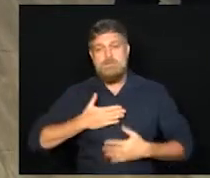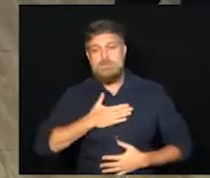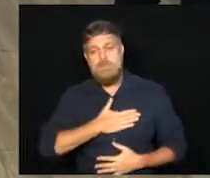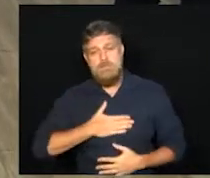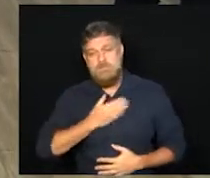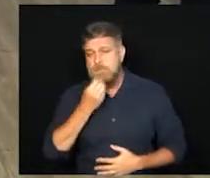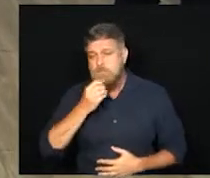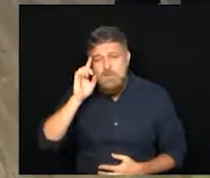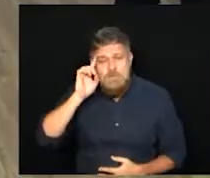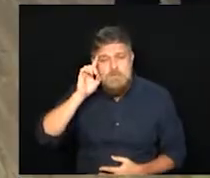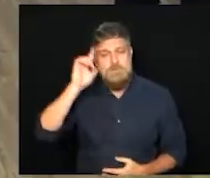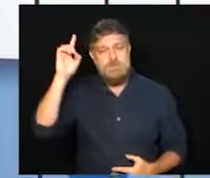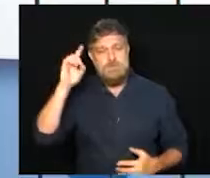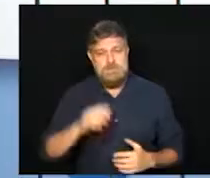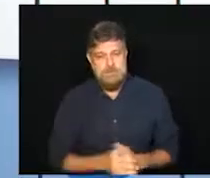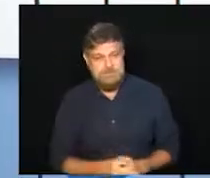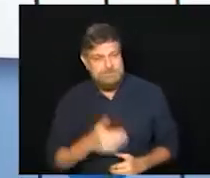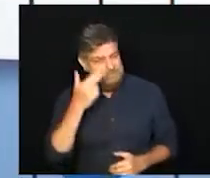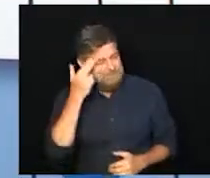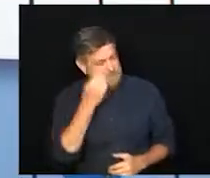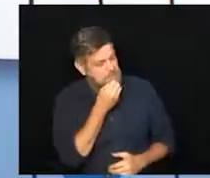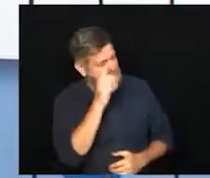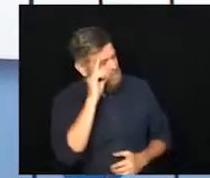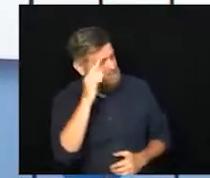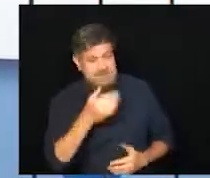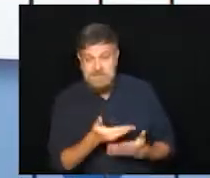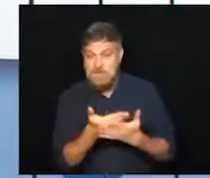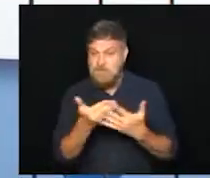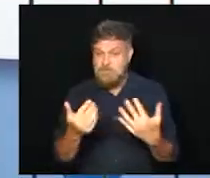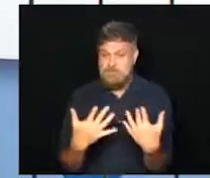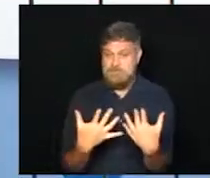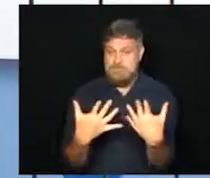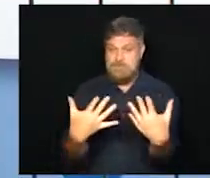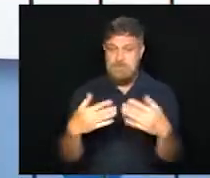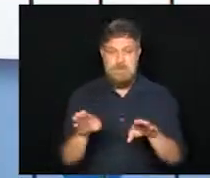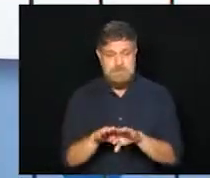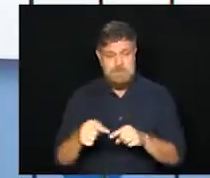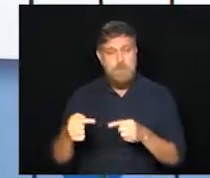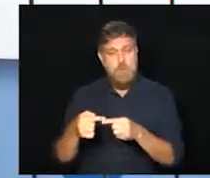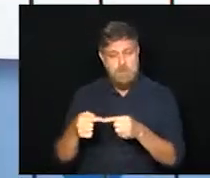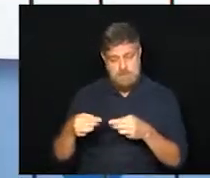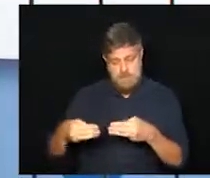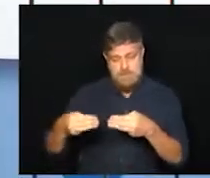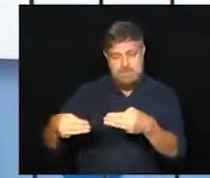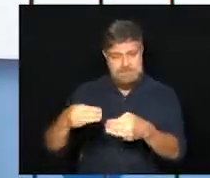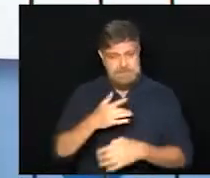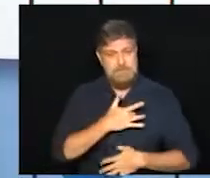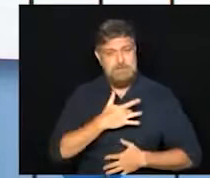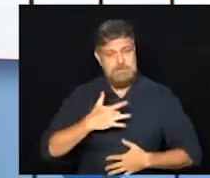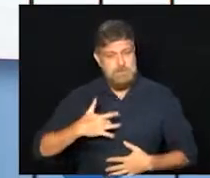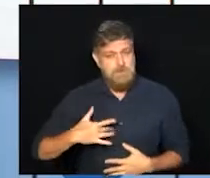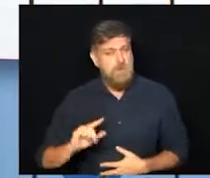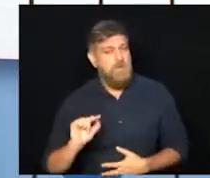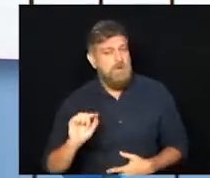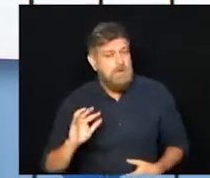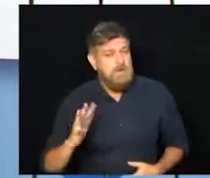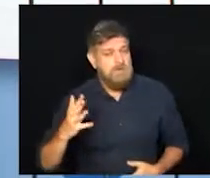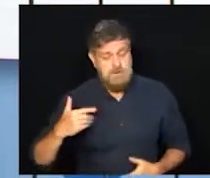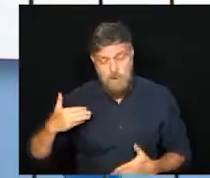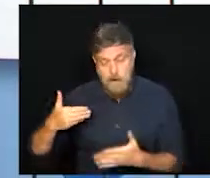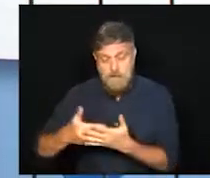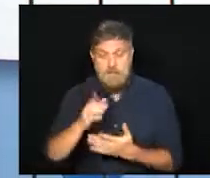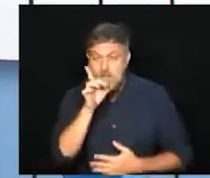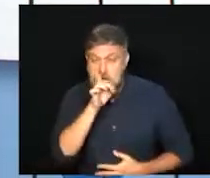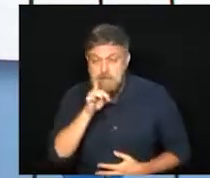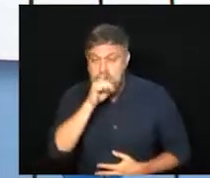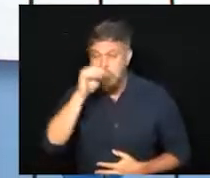e bom dia, Mirna. Bom dia, Gabriel. Bom dia a você aí de casa. E de acordo com o Ministério da Saúde, até este domingo